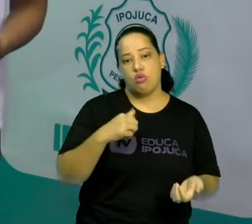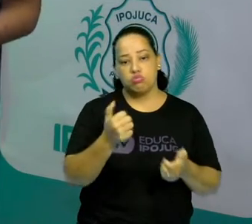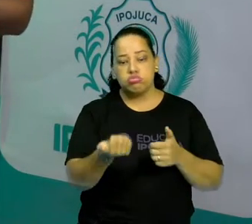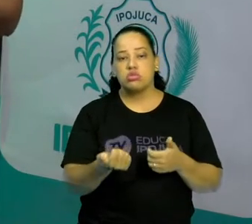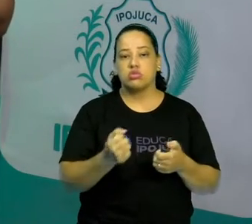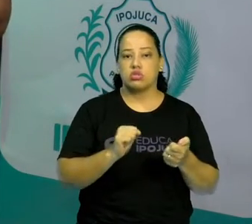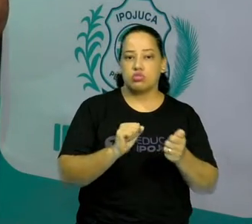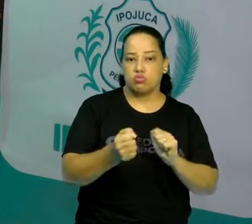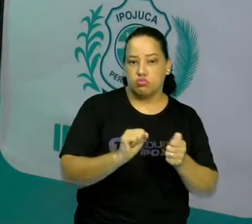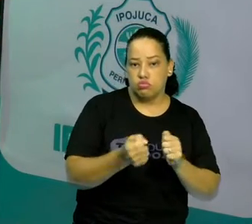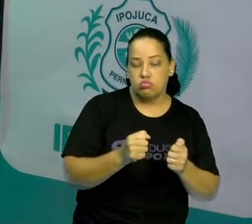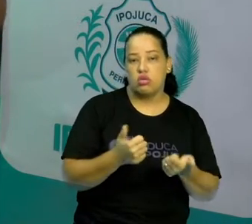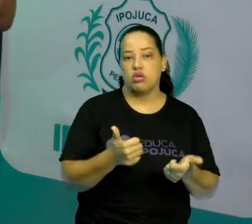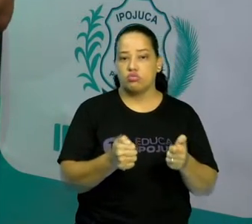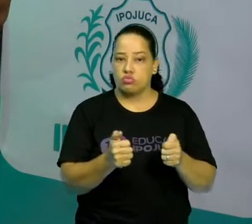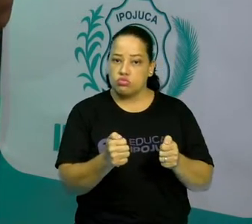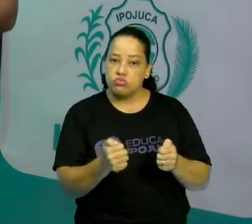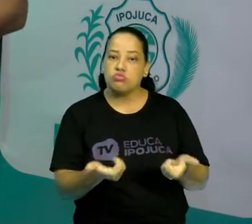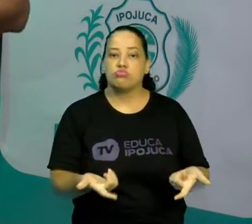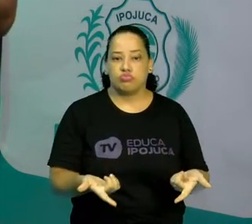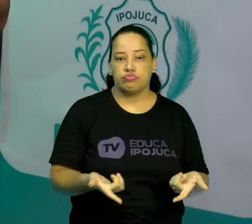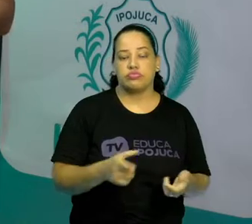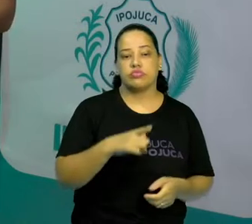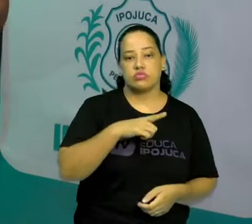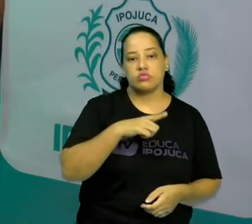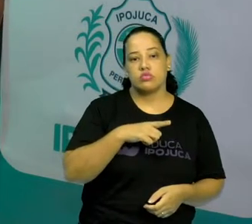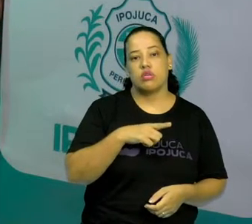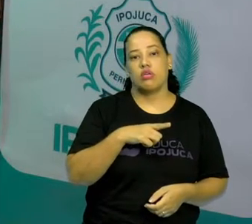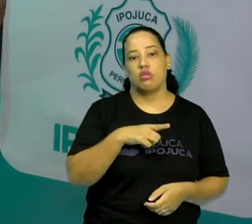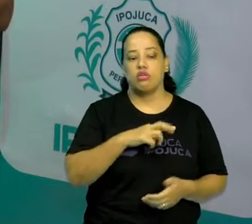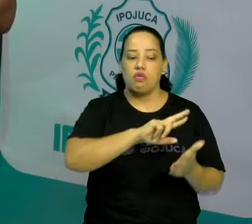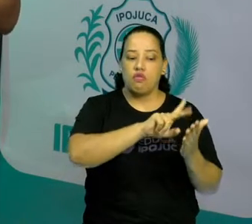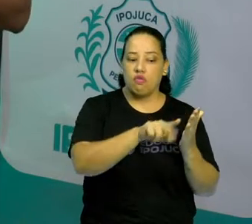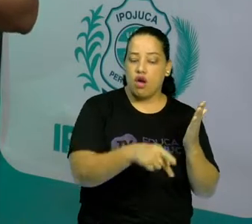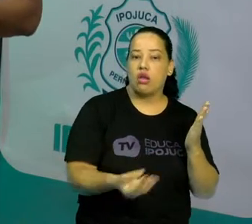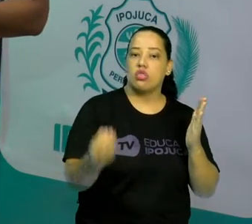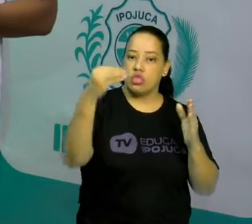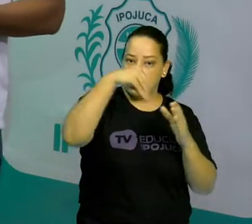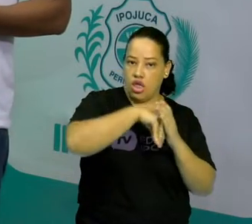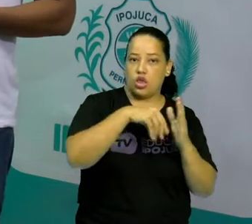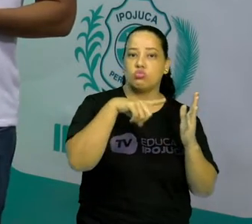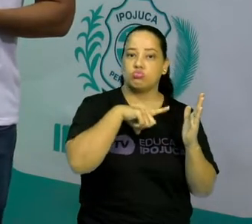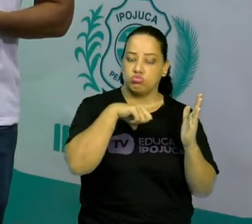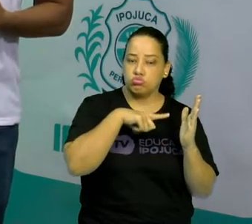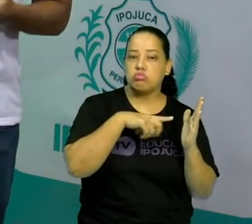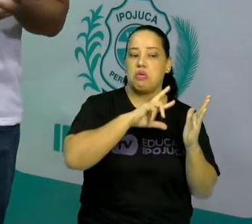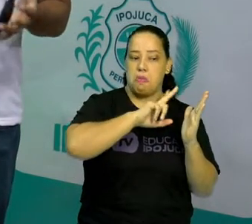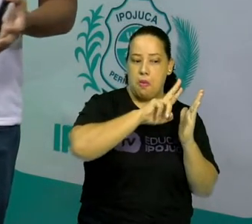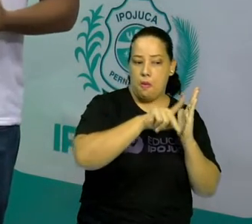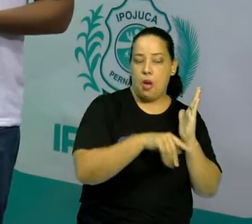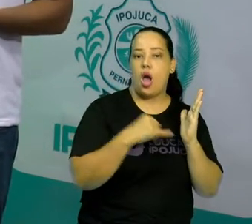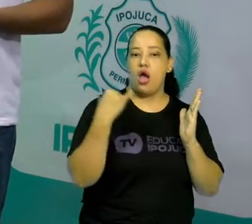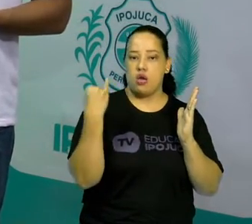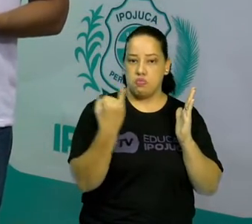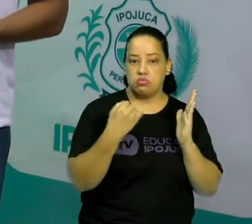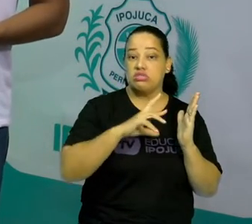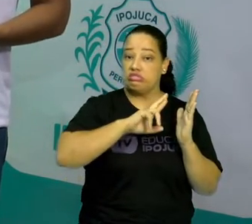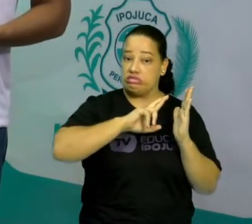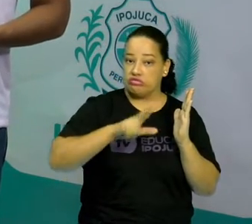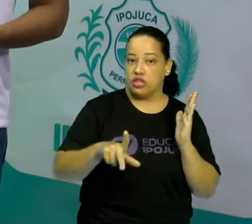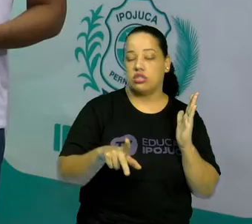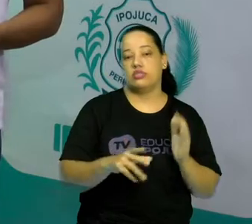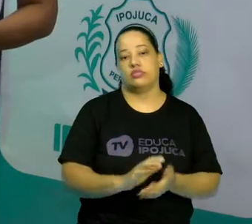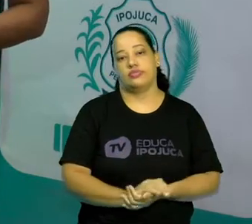eletrônico, e ele vai ter vários tipos de jogos também que a gente vai estar podendo se aproximar.